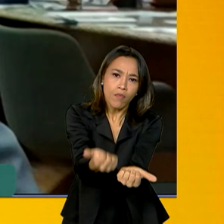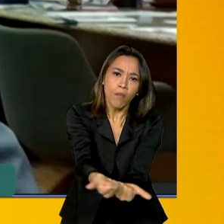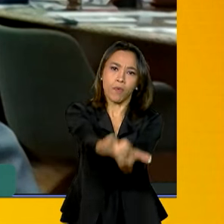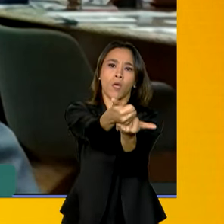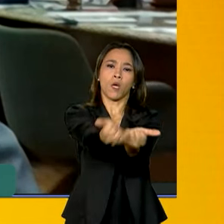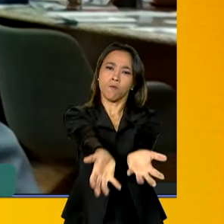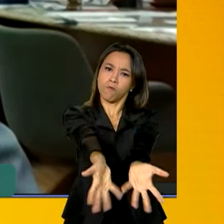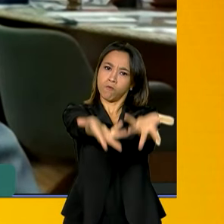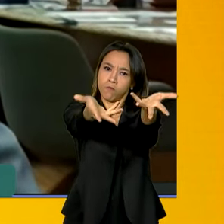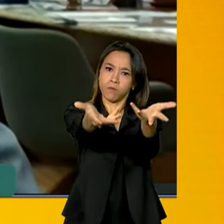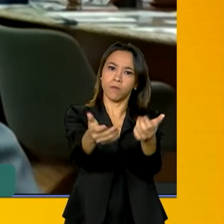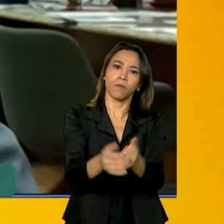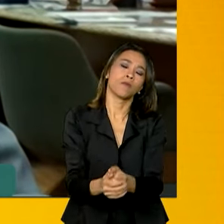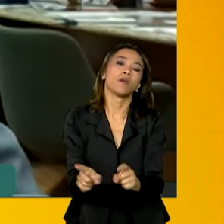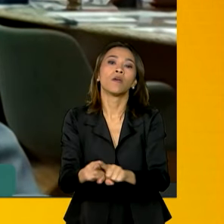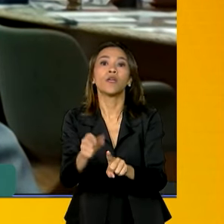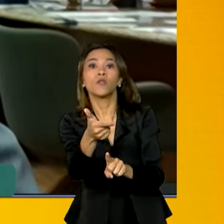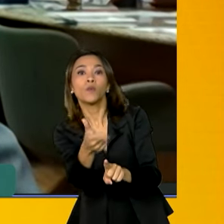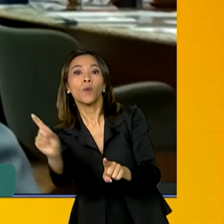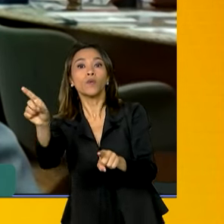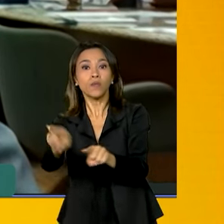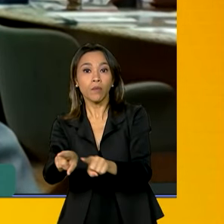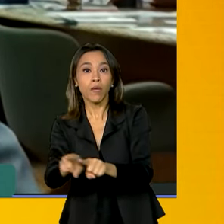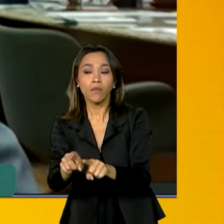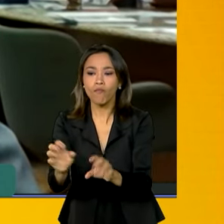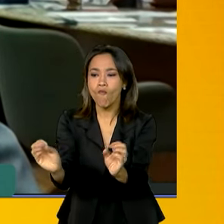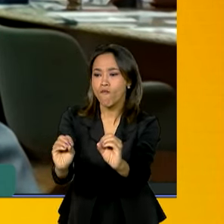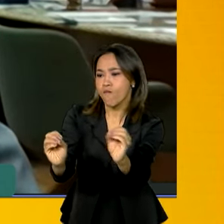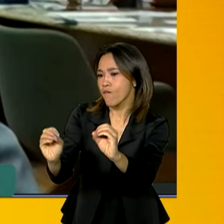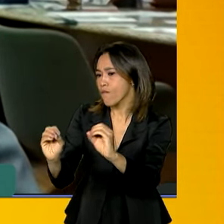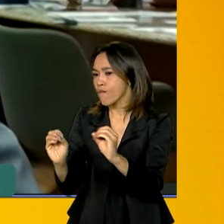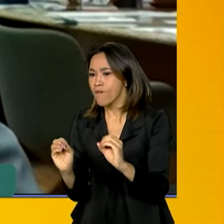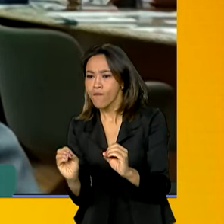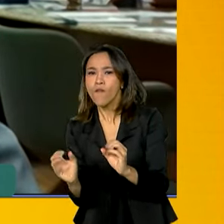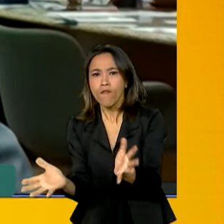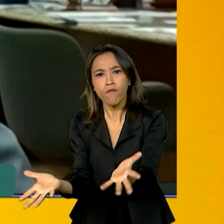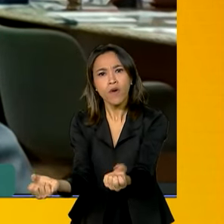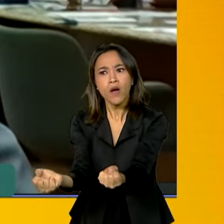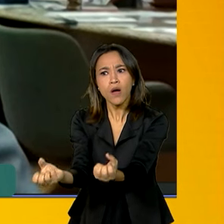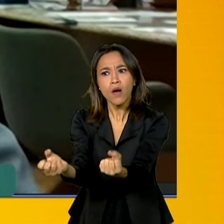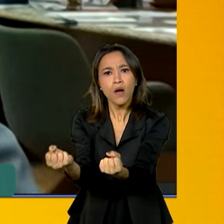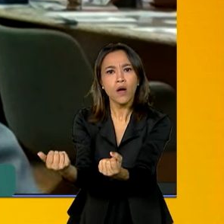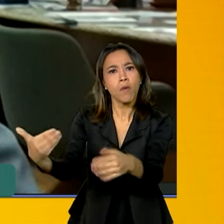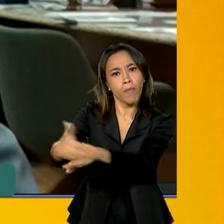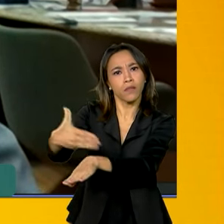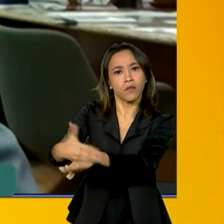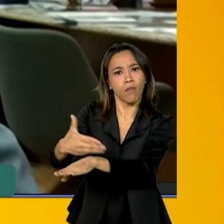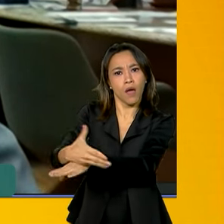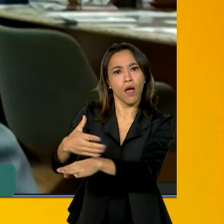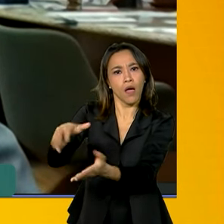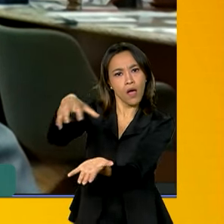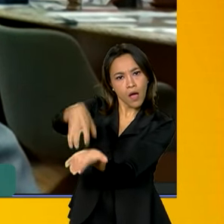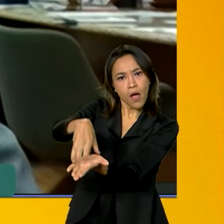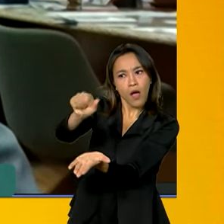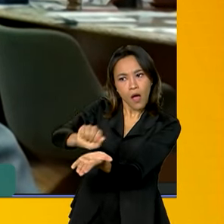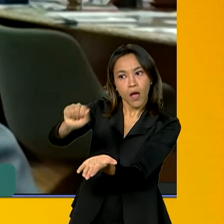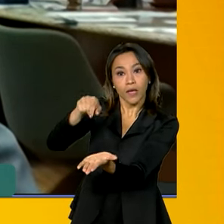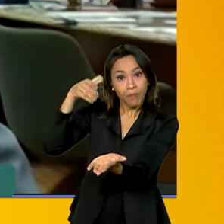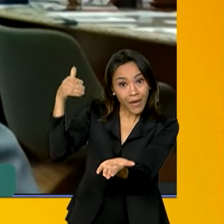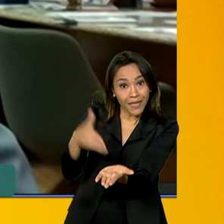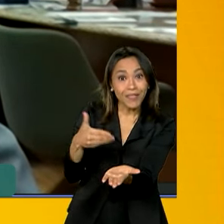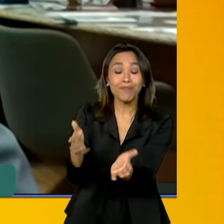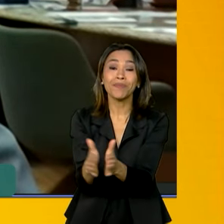fomentando modelos cooperativos. E, para isso, a gente tem que trazer a